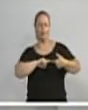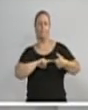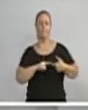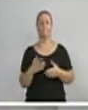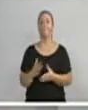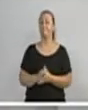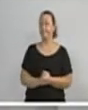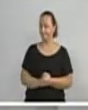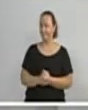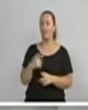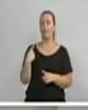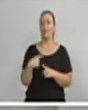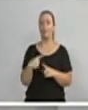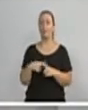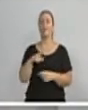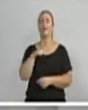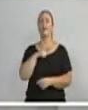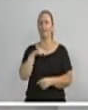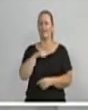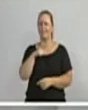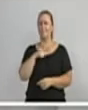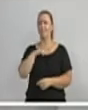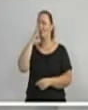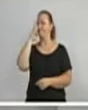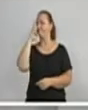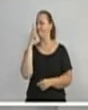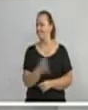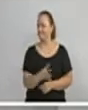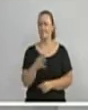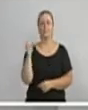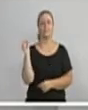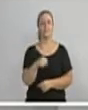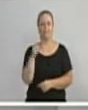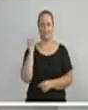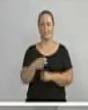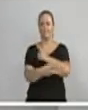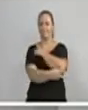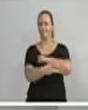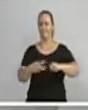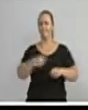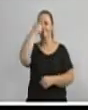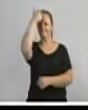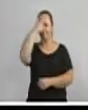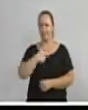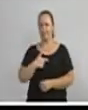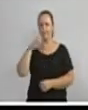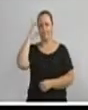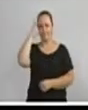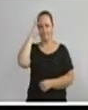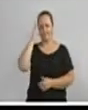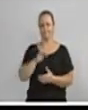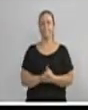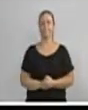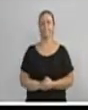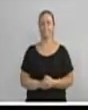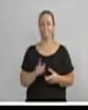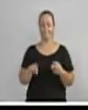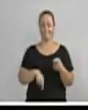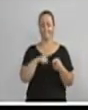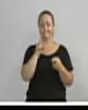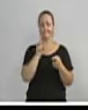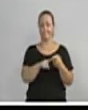nós temos, sim, acusações de que ela é criminosa. Um. Um. Crime de